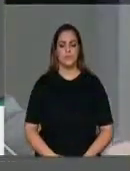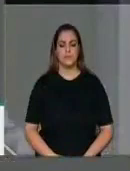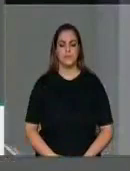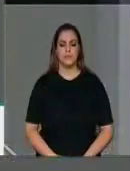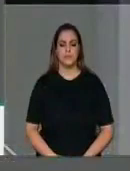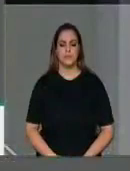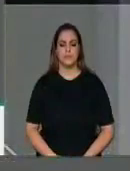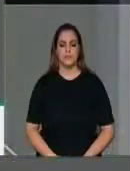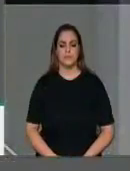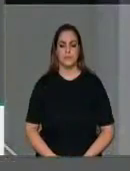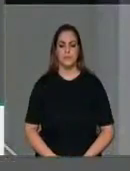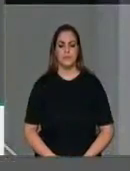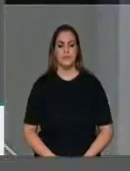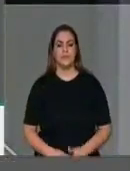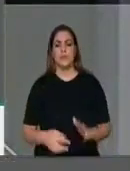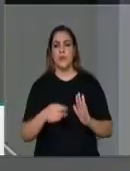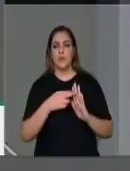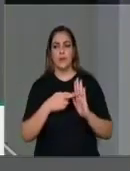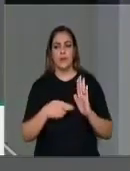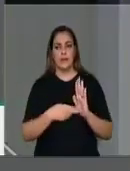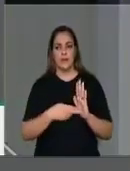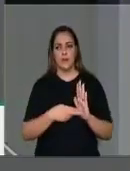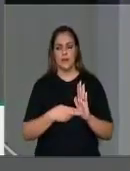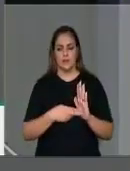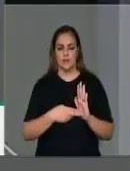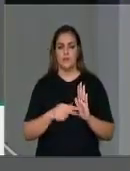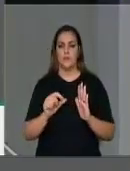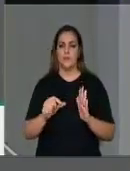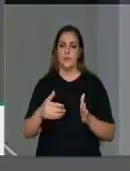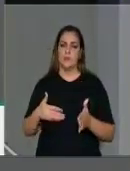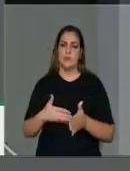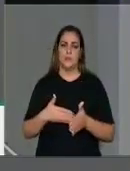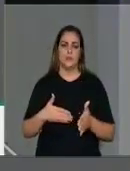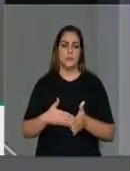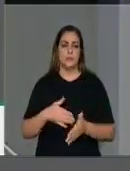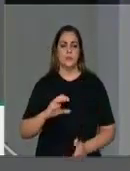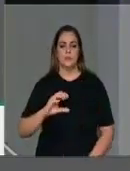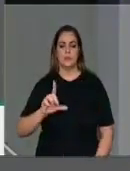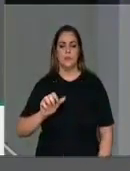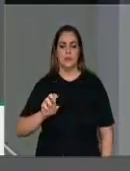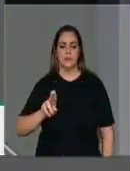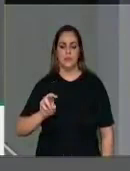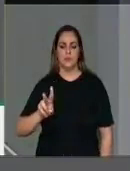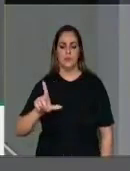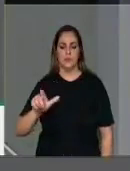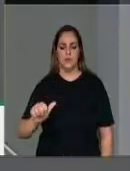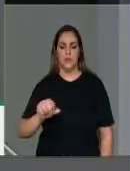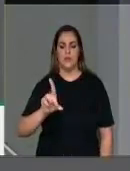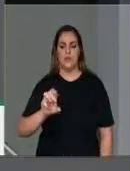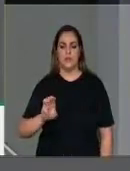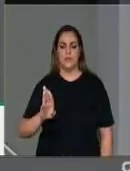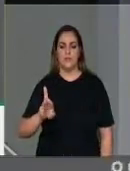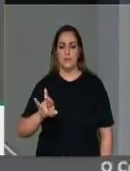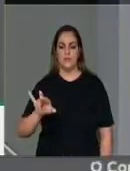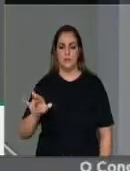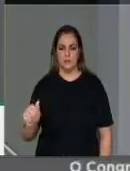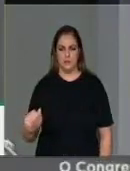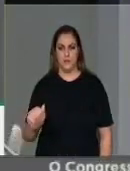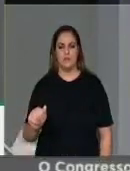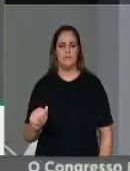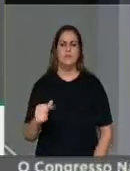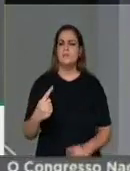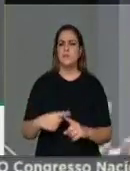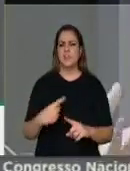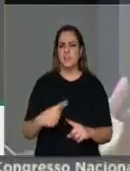Votação da cláusula de barreira. Normalmente qual é o argumento utilizado? O argumento